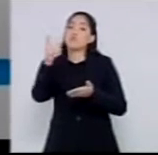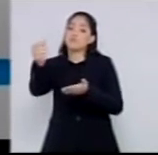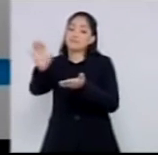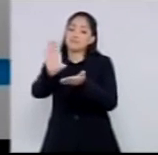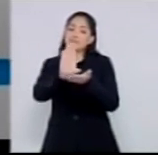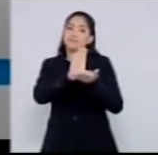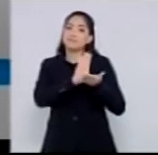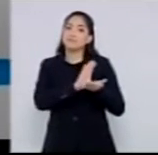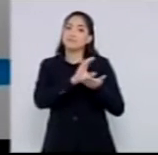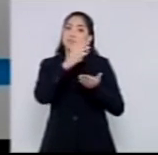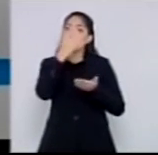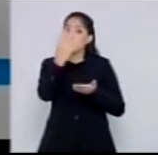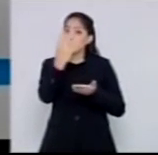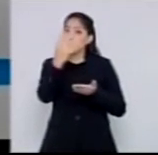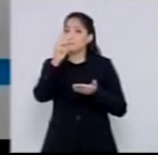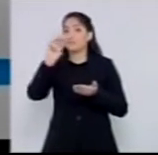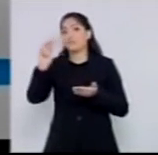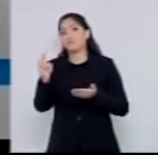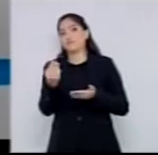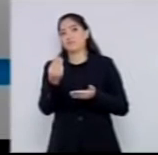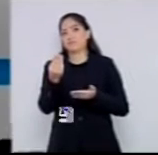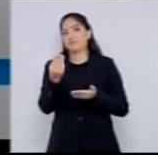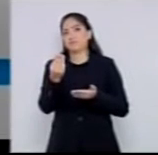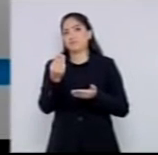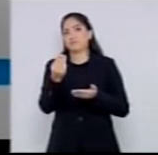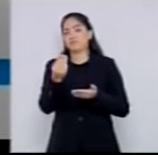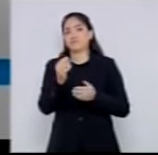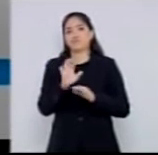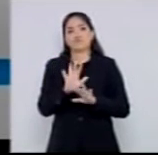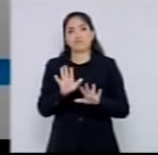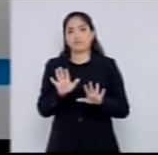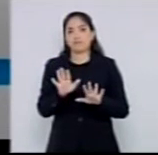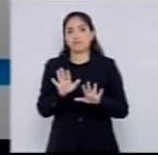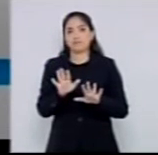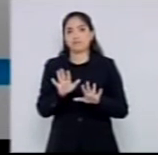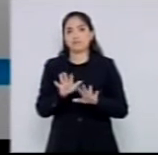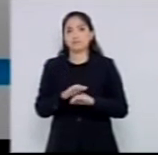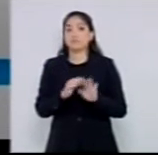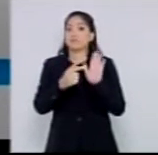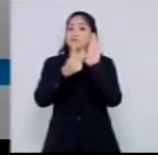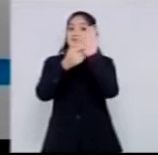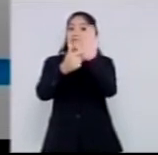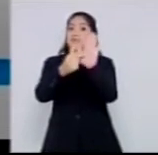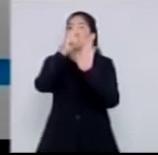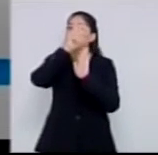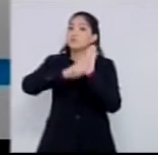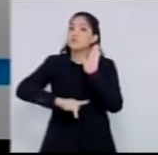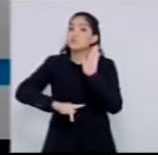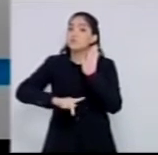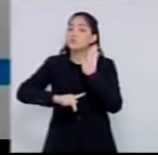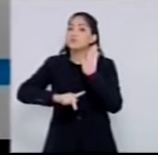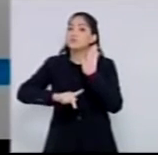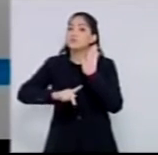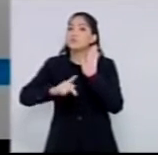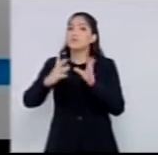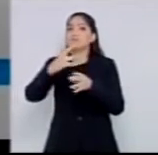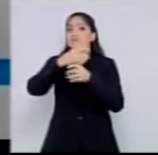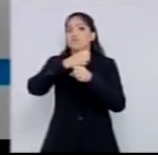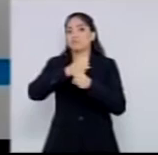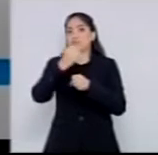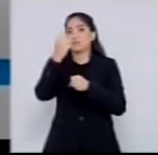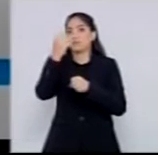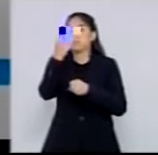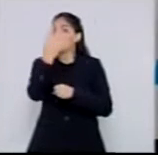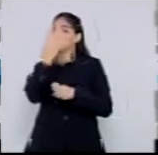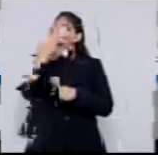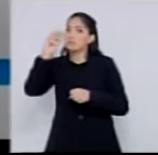20, porque ele só tinha conseguido apresentar os projetos de 4 milhões, era quase 4 milhões, 3 milhões e pouco.